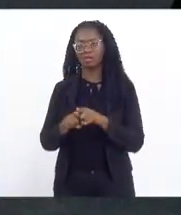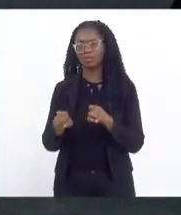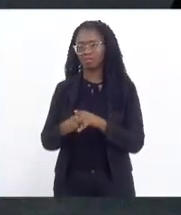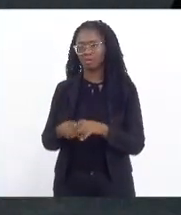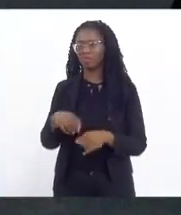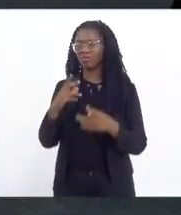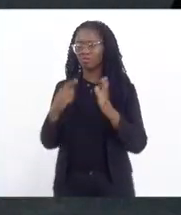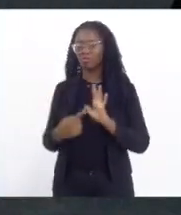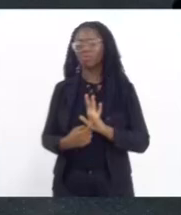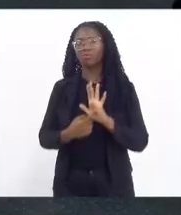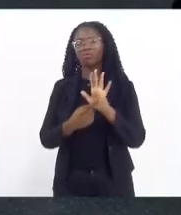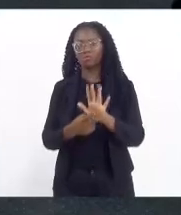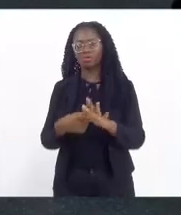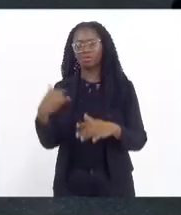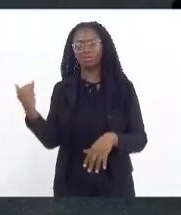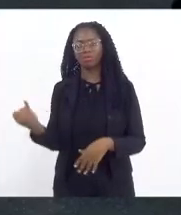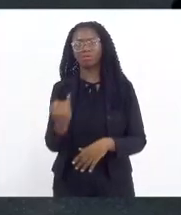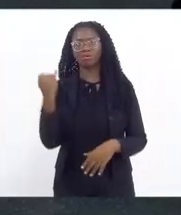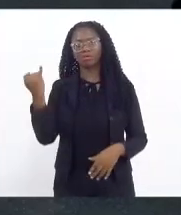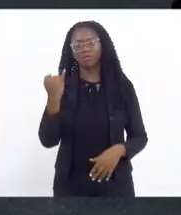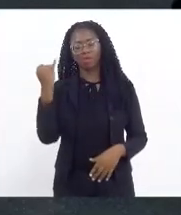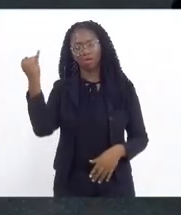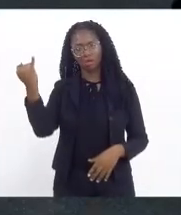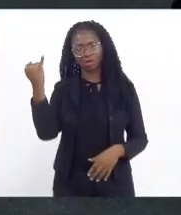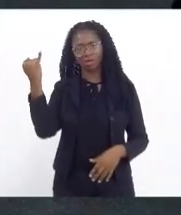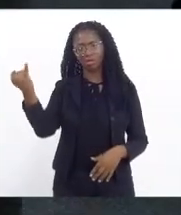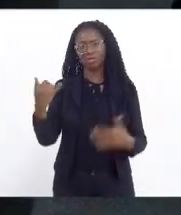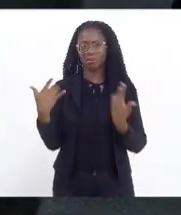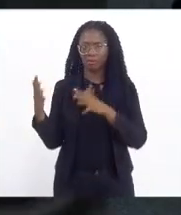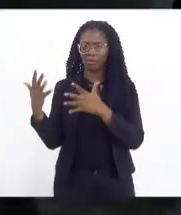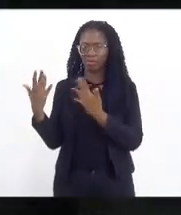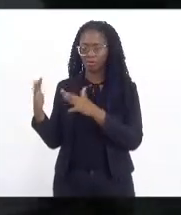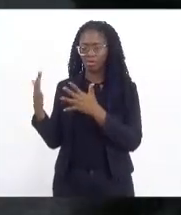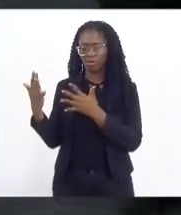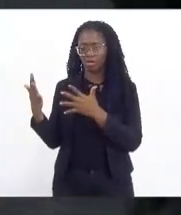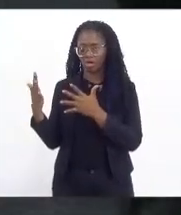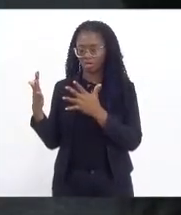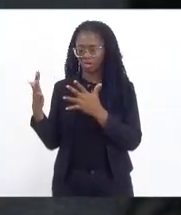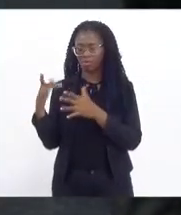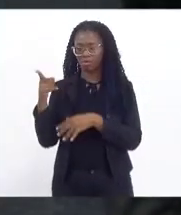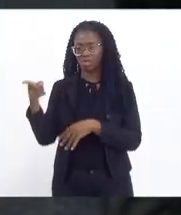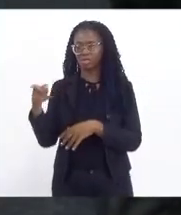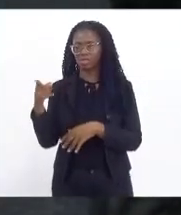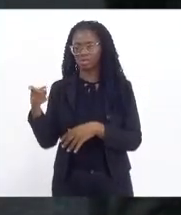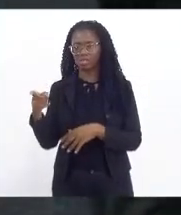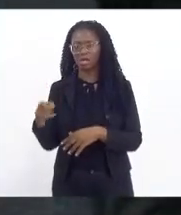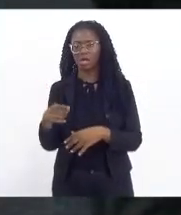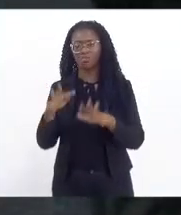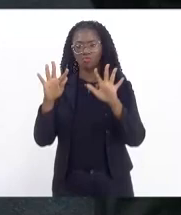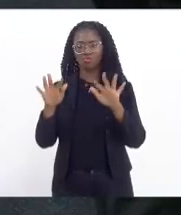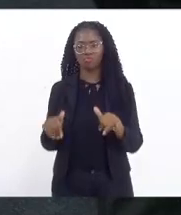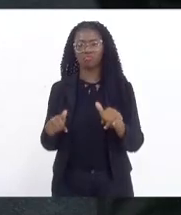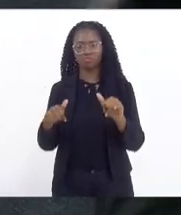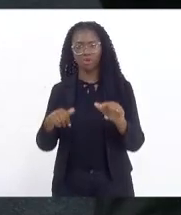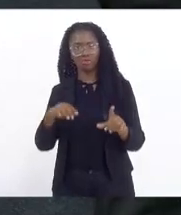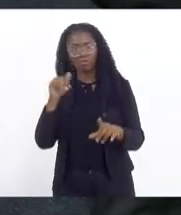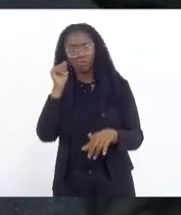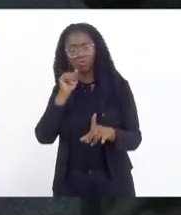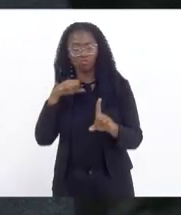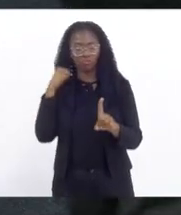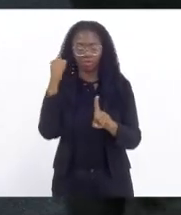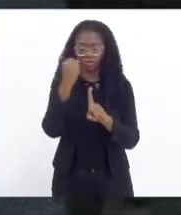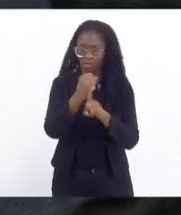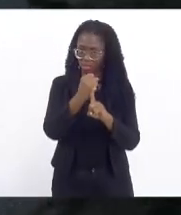Mônica Francisco pela luta pelo fim do feminicídio. Ontem, no início da manhã,